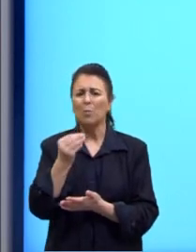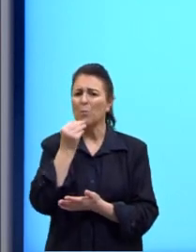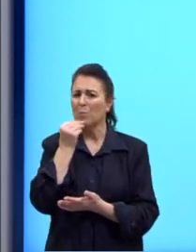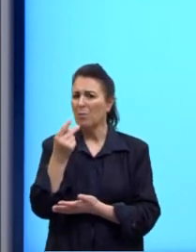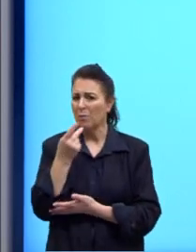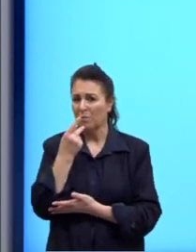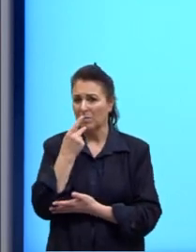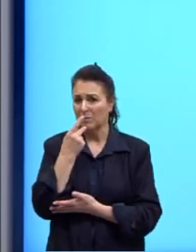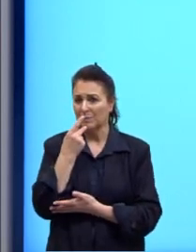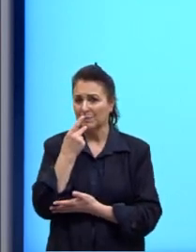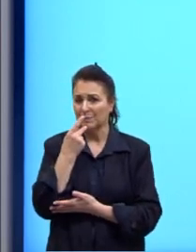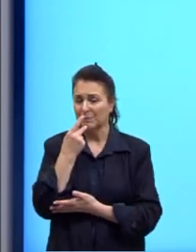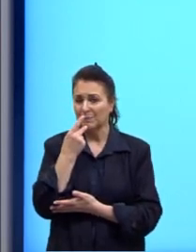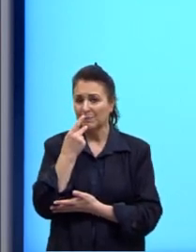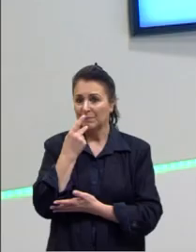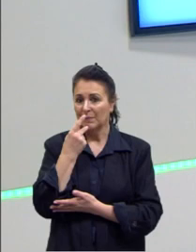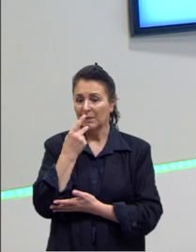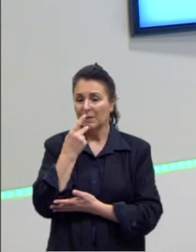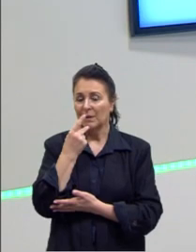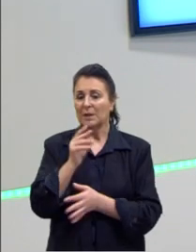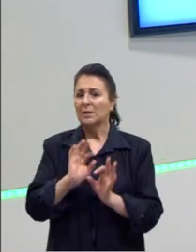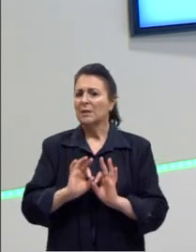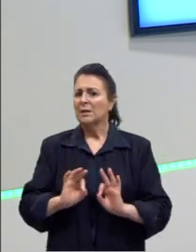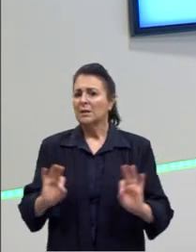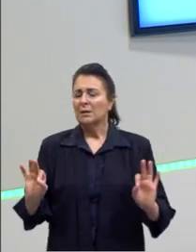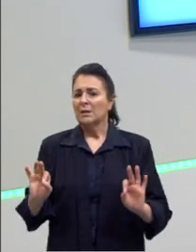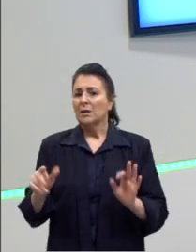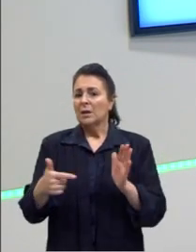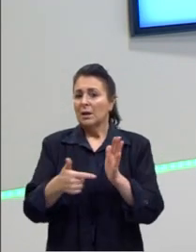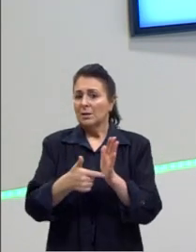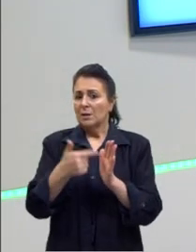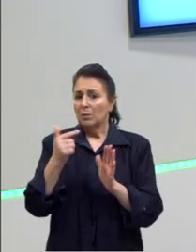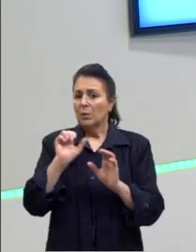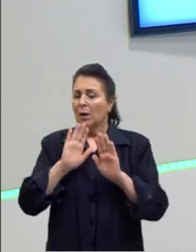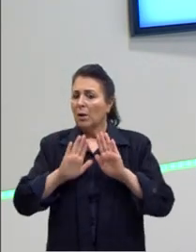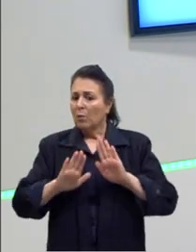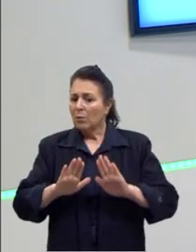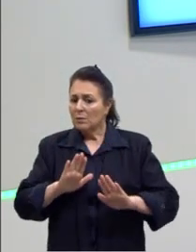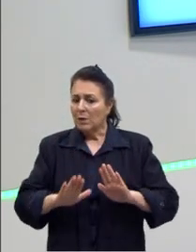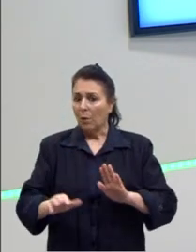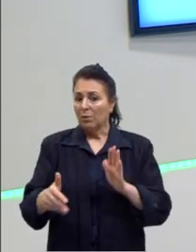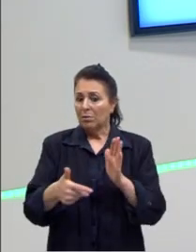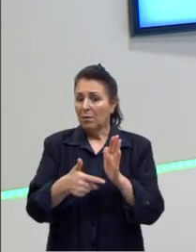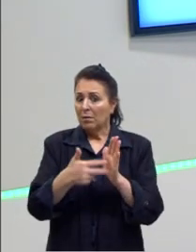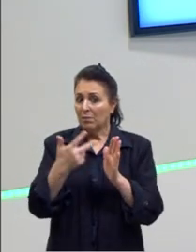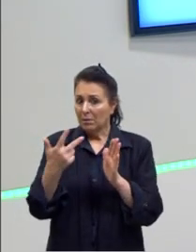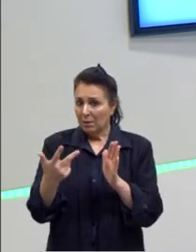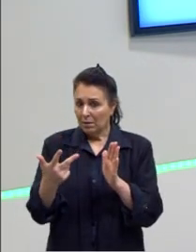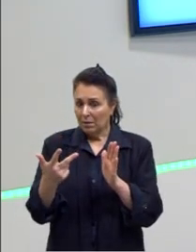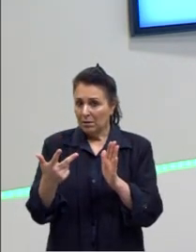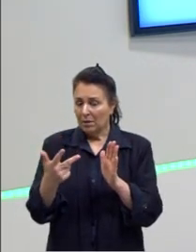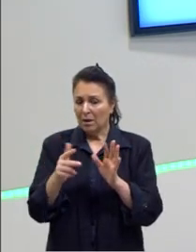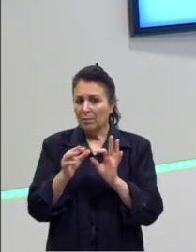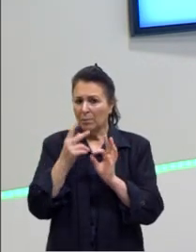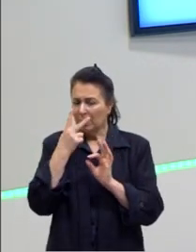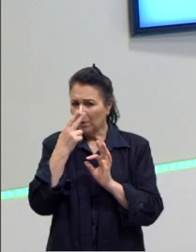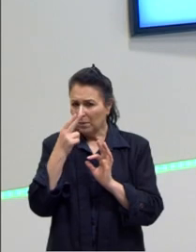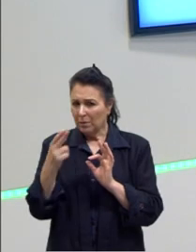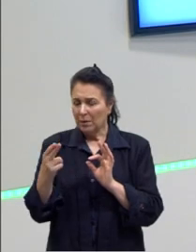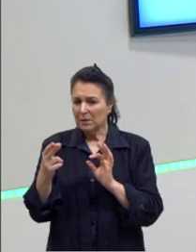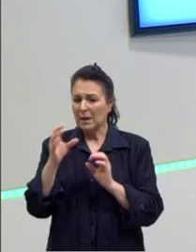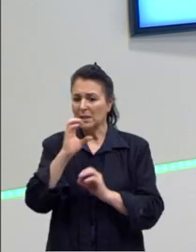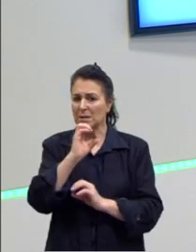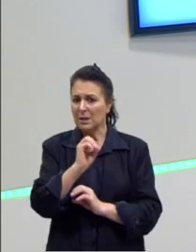irreais, né? Simplesmente na segunda condicional e na terceira, que vão chegando mais longe da zero.